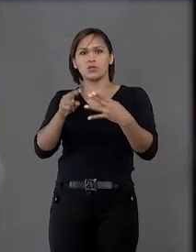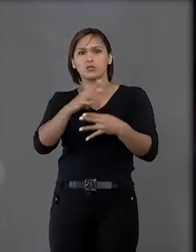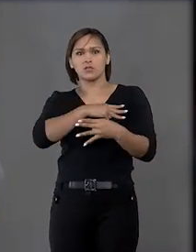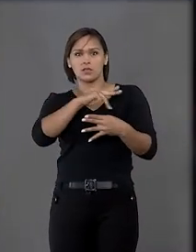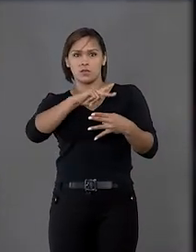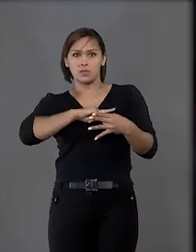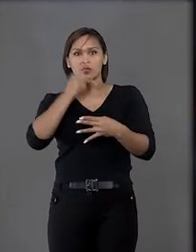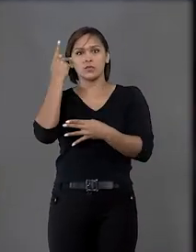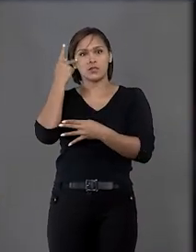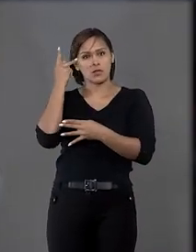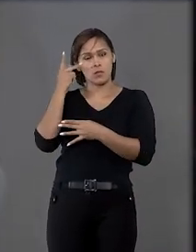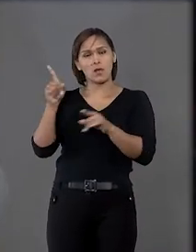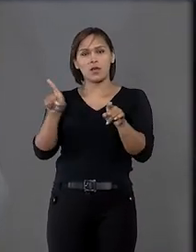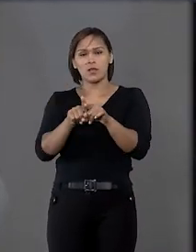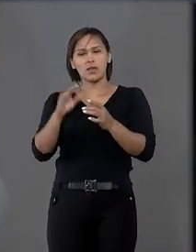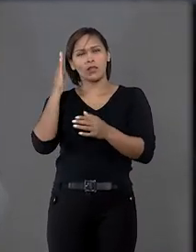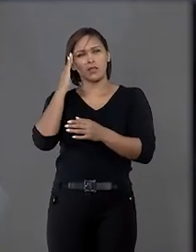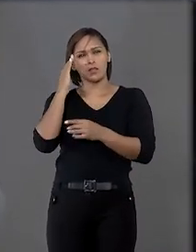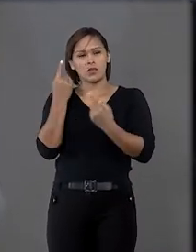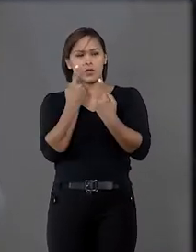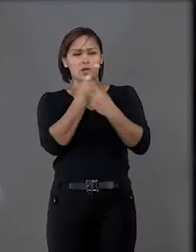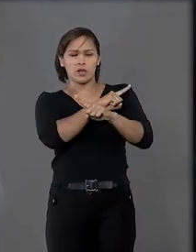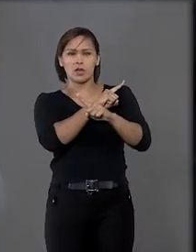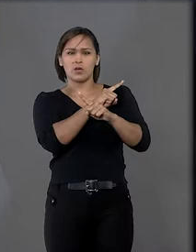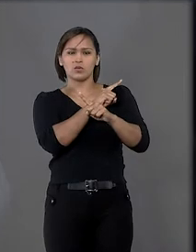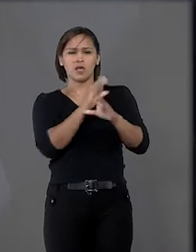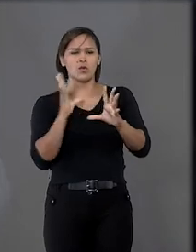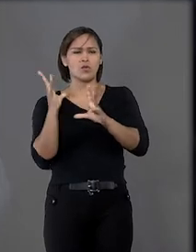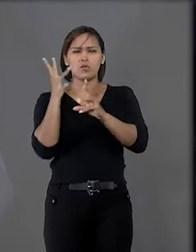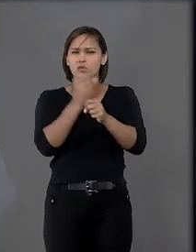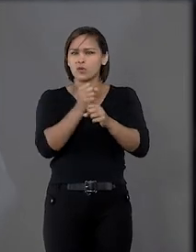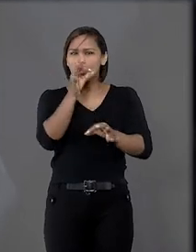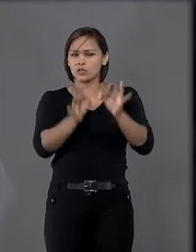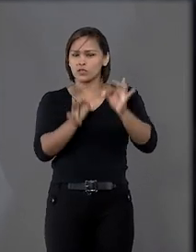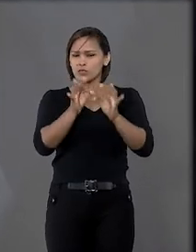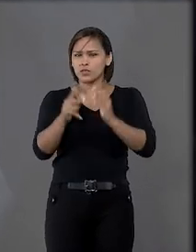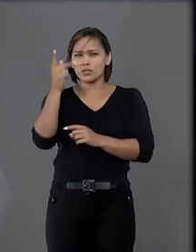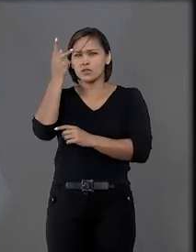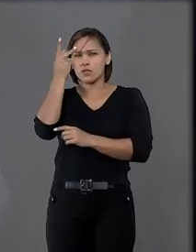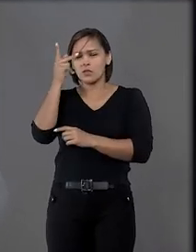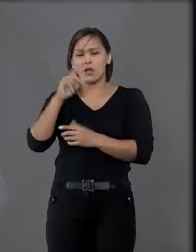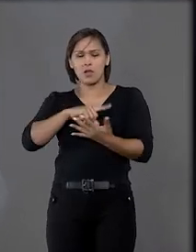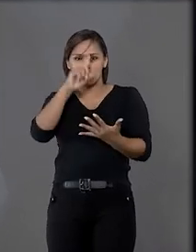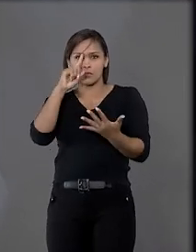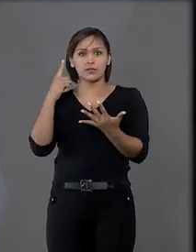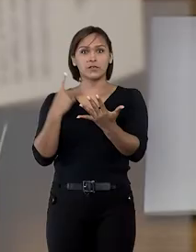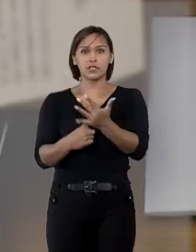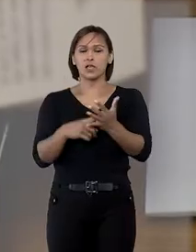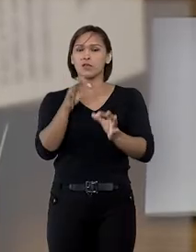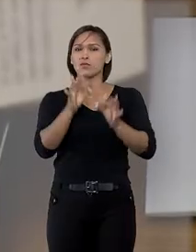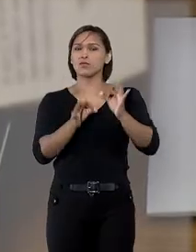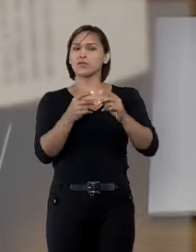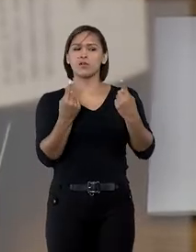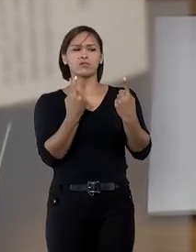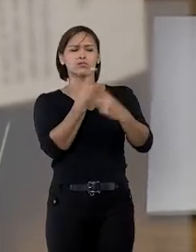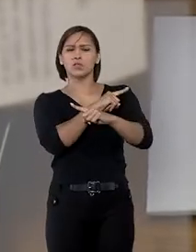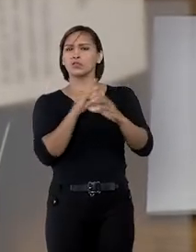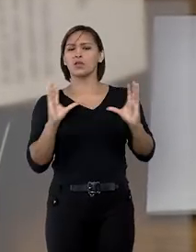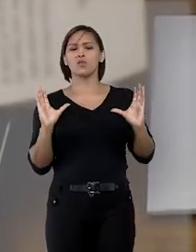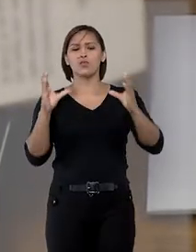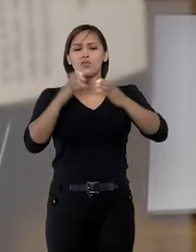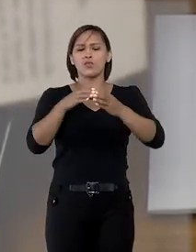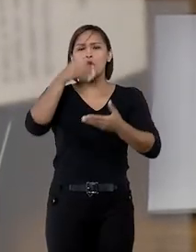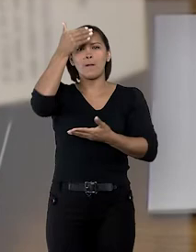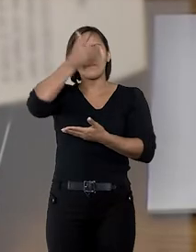Ministério Público de São Paulo e entendeu que, ao contrário das conclusões da justiça paulista, o veredito do júri não contrariou o